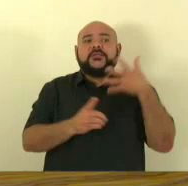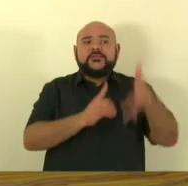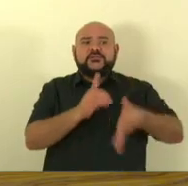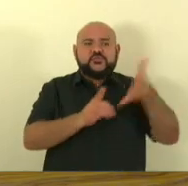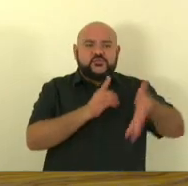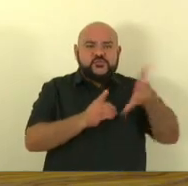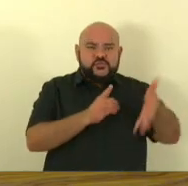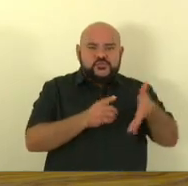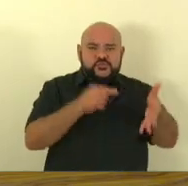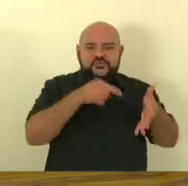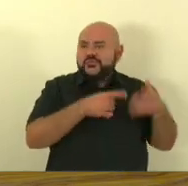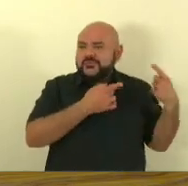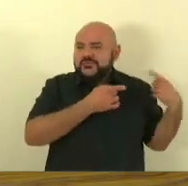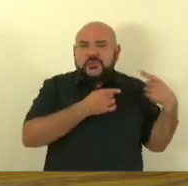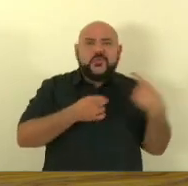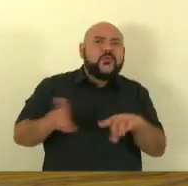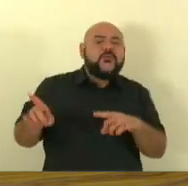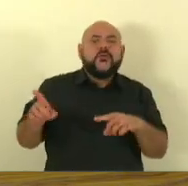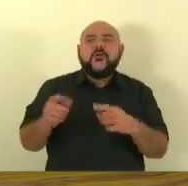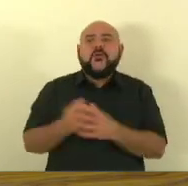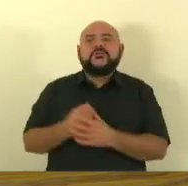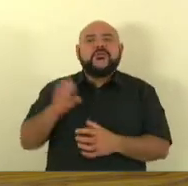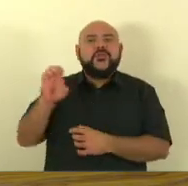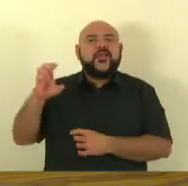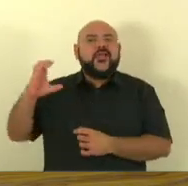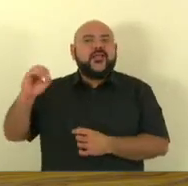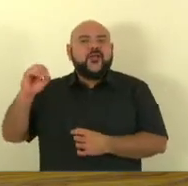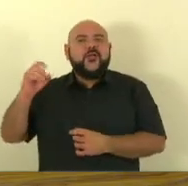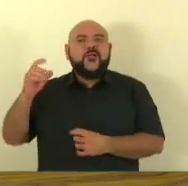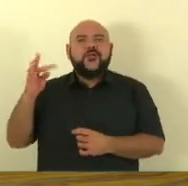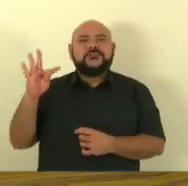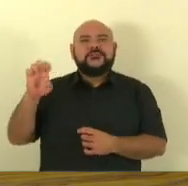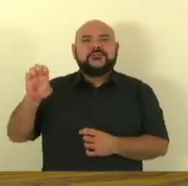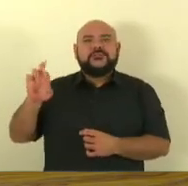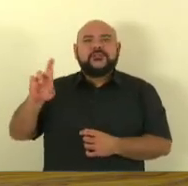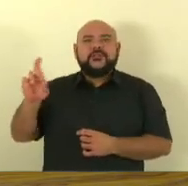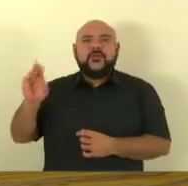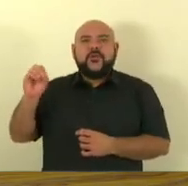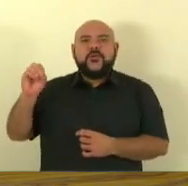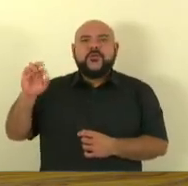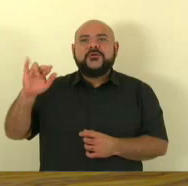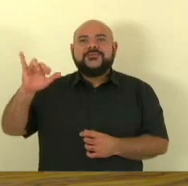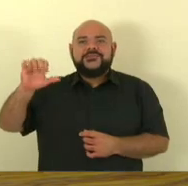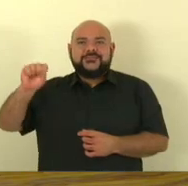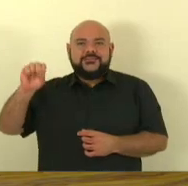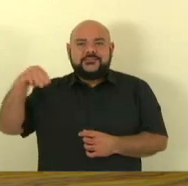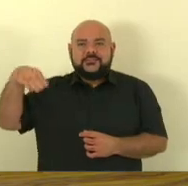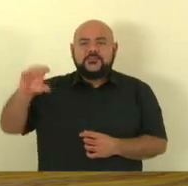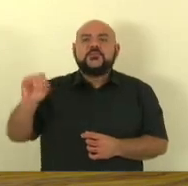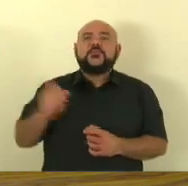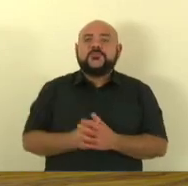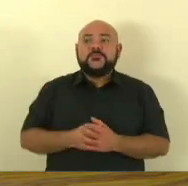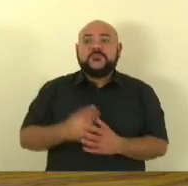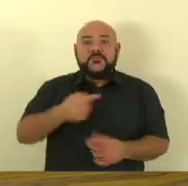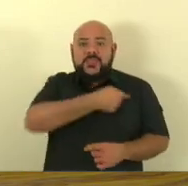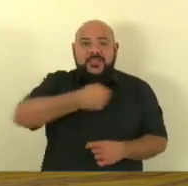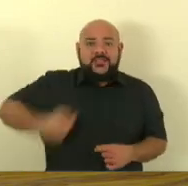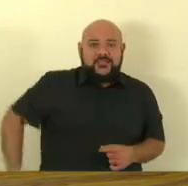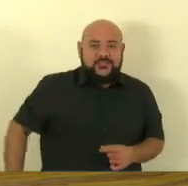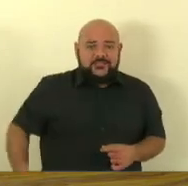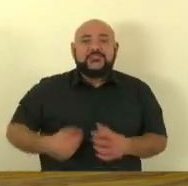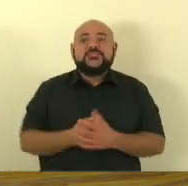canalha de ecoterrorismo a China é responsável por um terço da poluição e da degradação ambiental do planeta